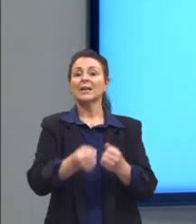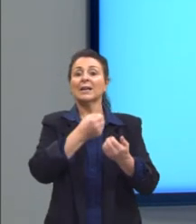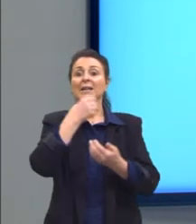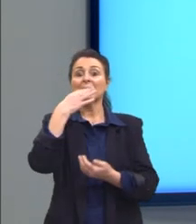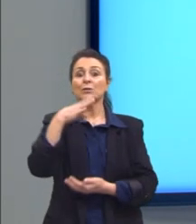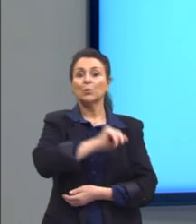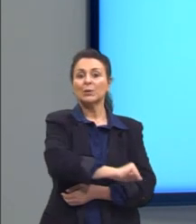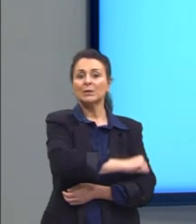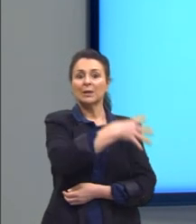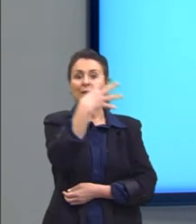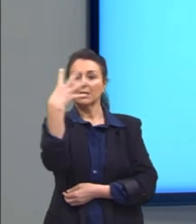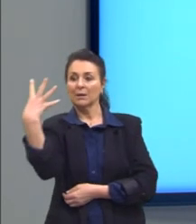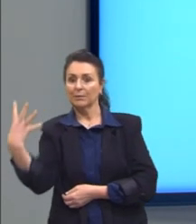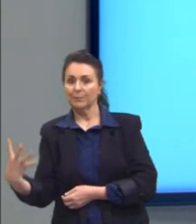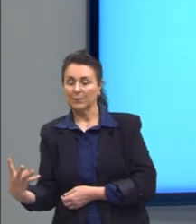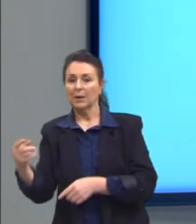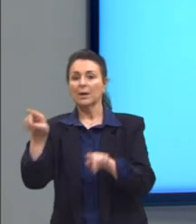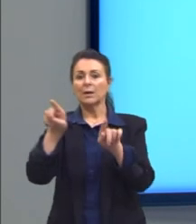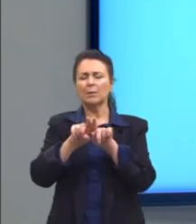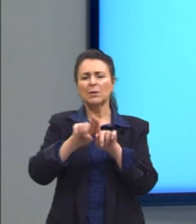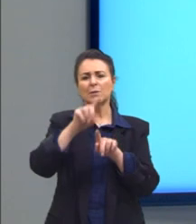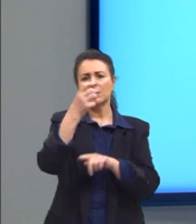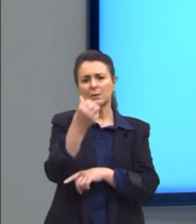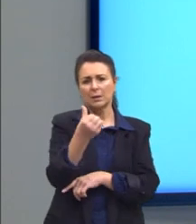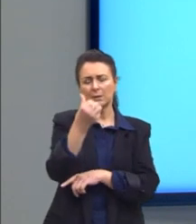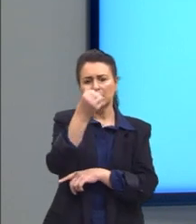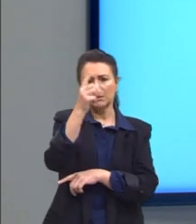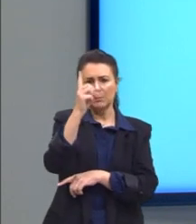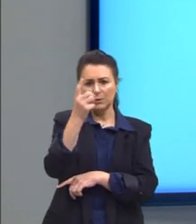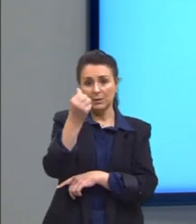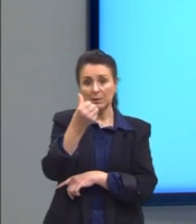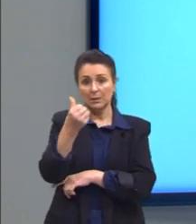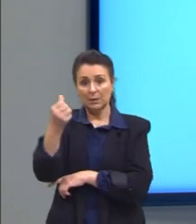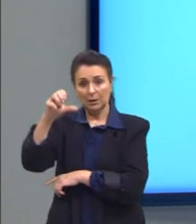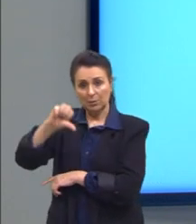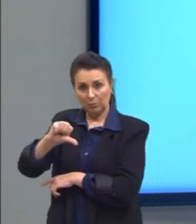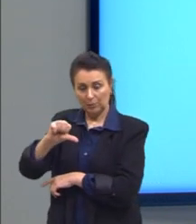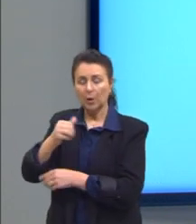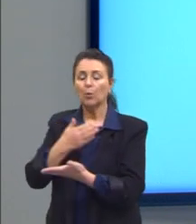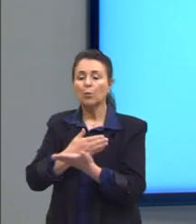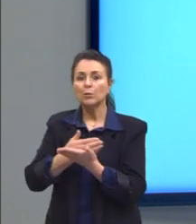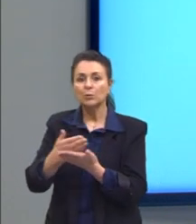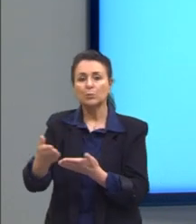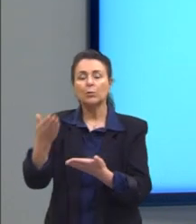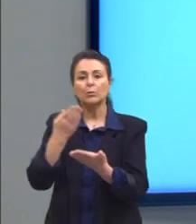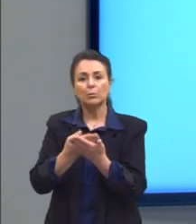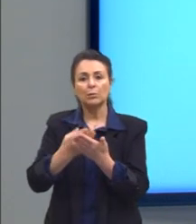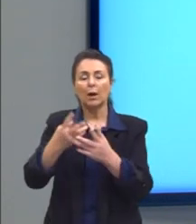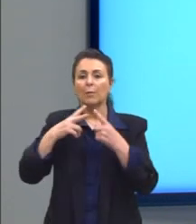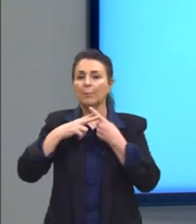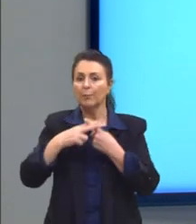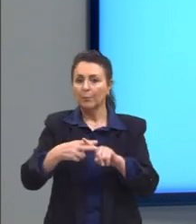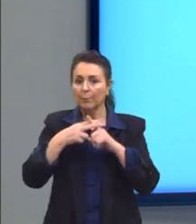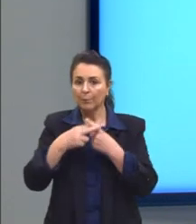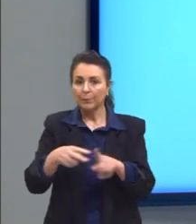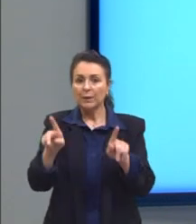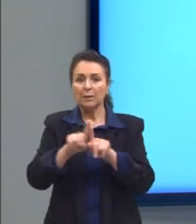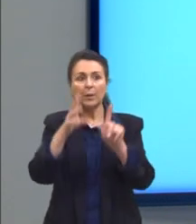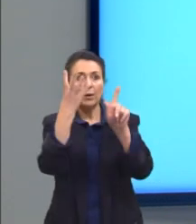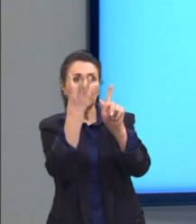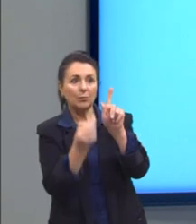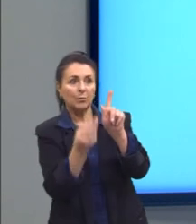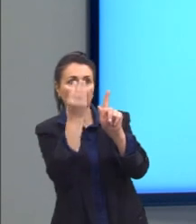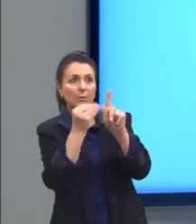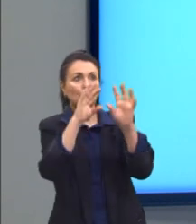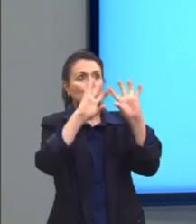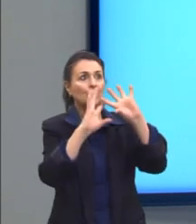Em 1679, o cientista inglês voltou-se para a mecânica e os efeitos da gravitação sob as órbitas